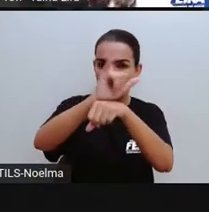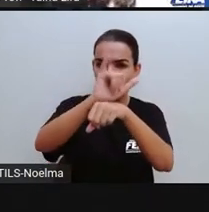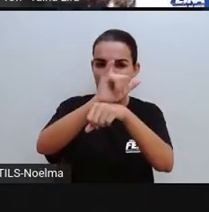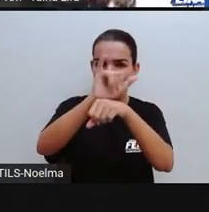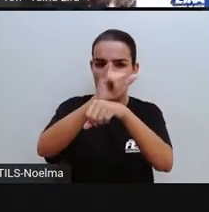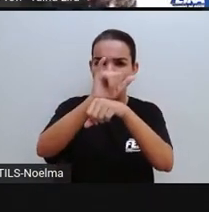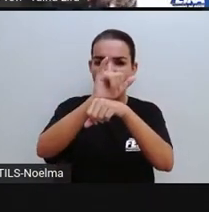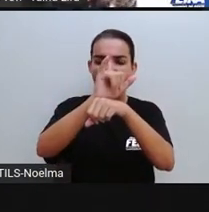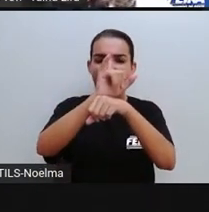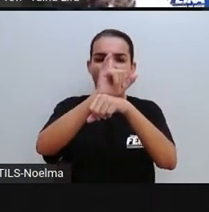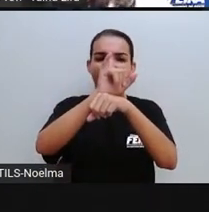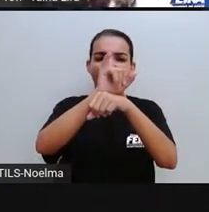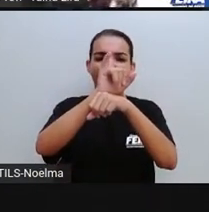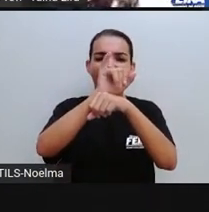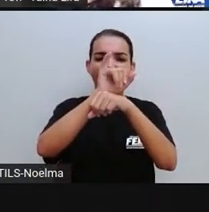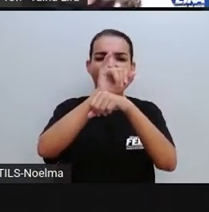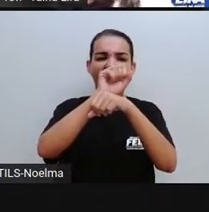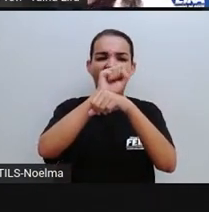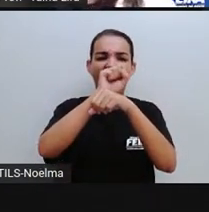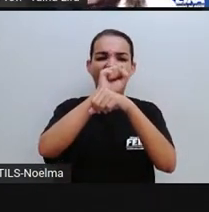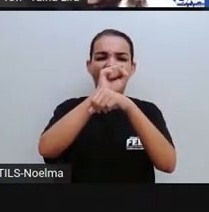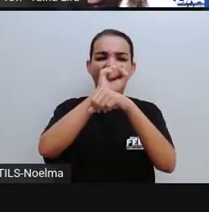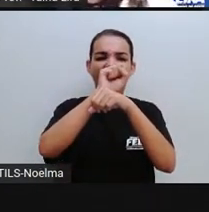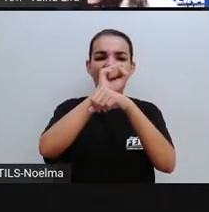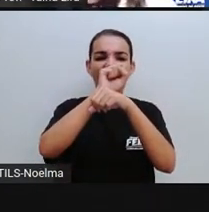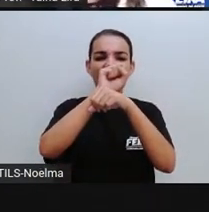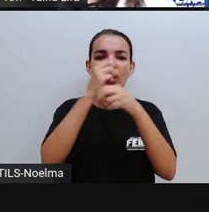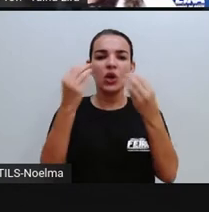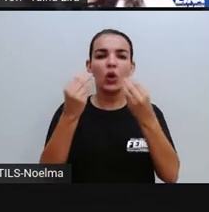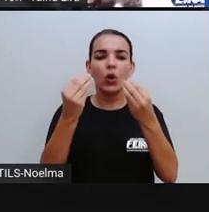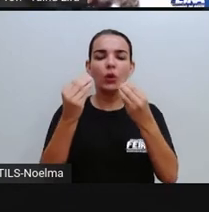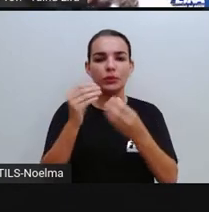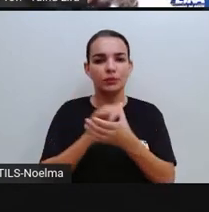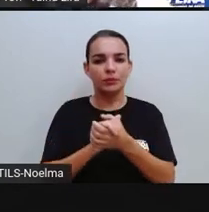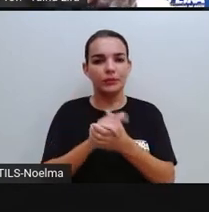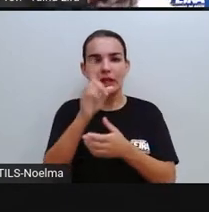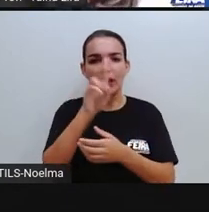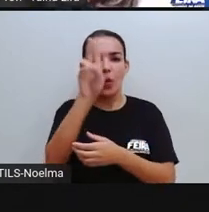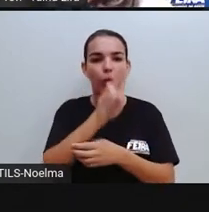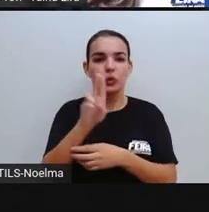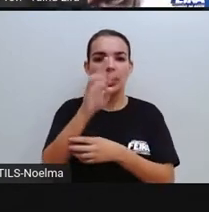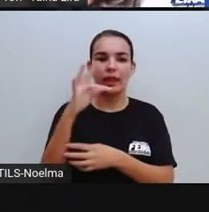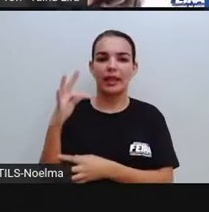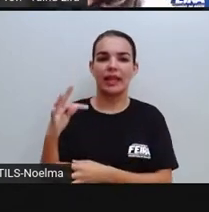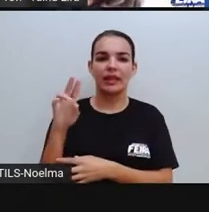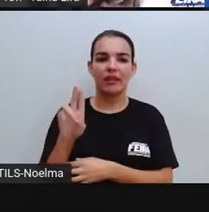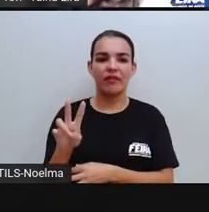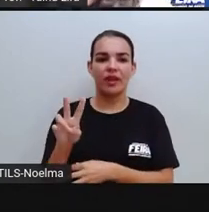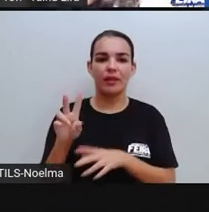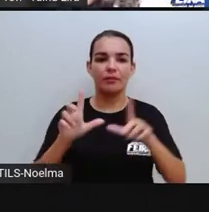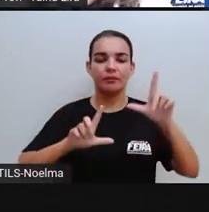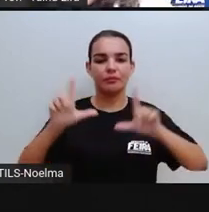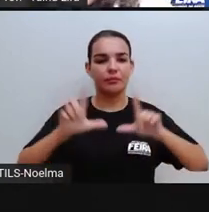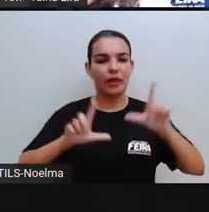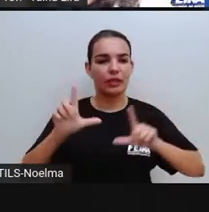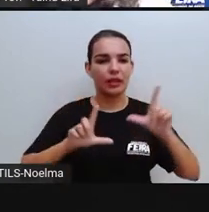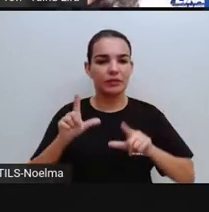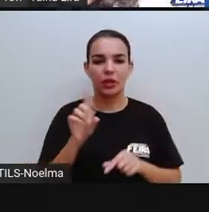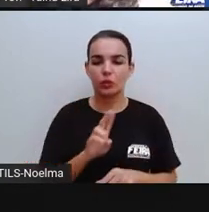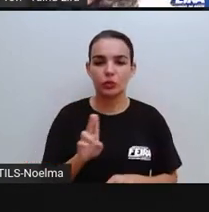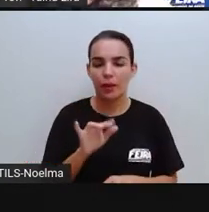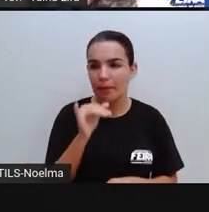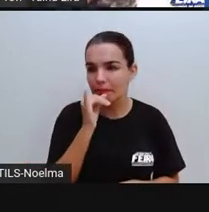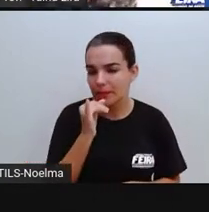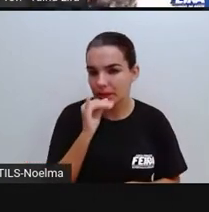recursos que a gente não utiliza na TV. O mais legal é que, quando a gente fala de notícias na